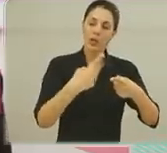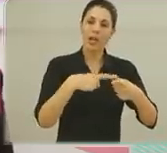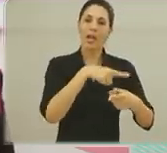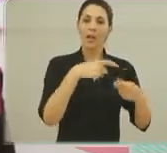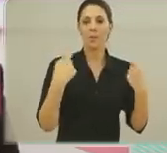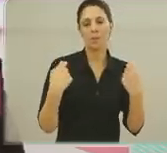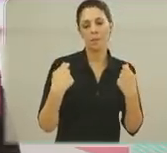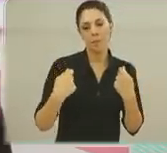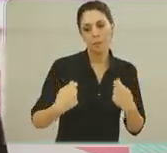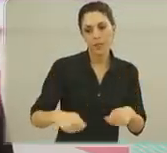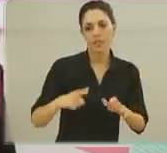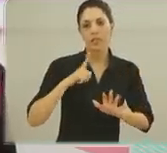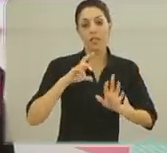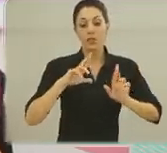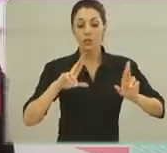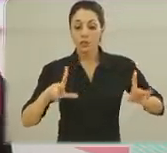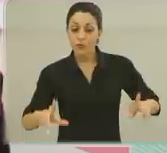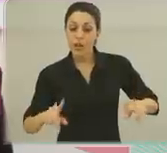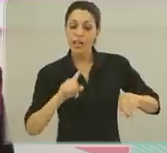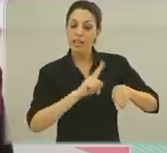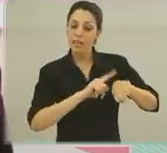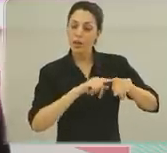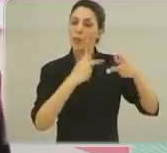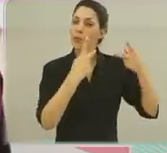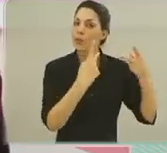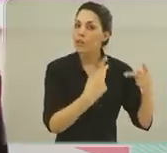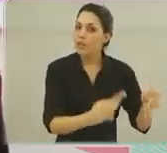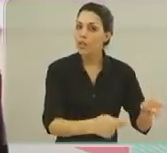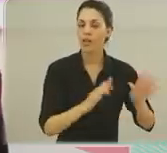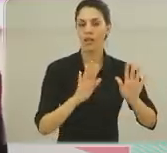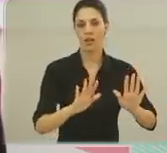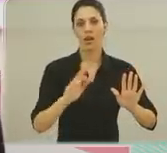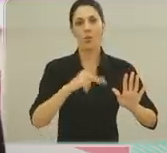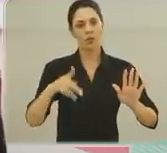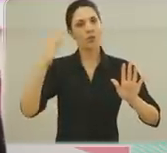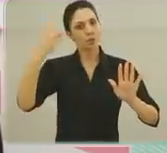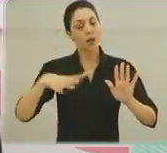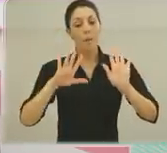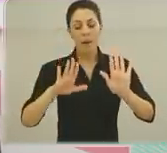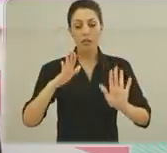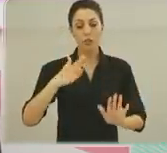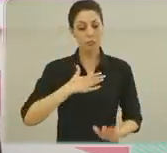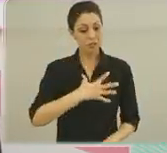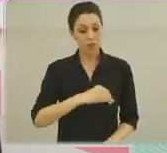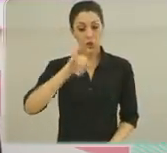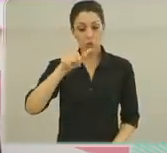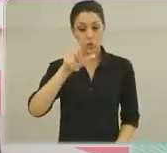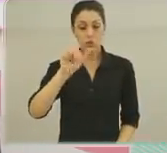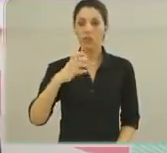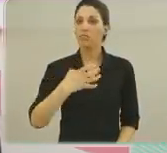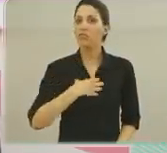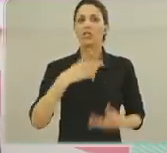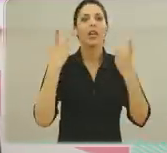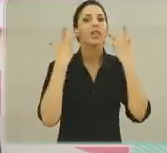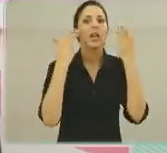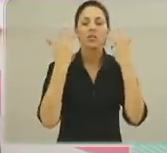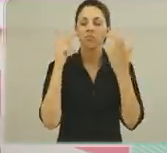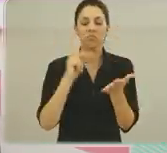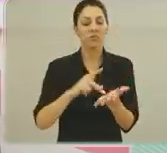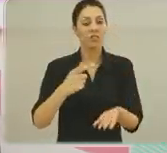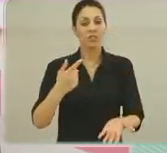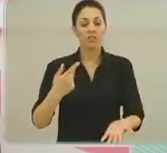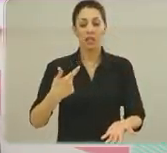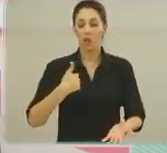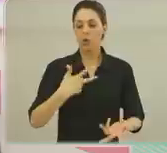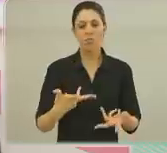o tempo deles é diferente e tal, não sei o quê. Mas para a Júlia foi tudo muito natural. Eu sinceramente